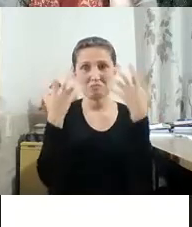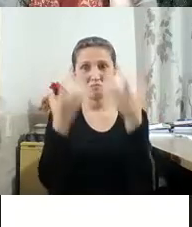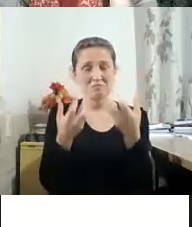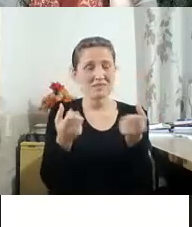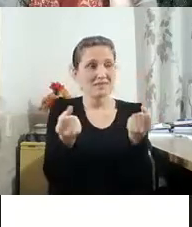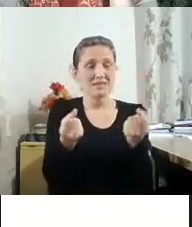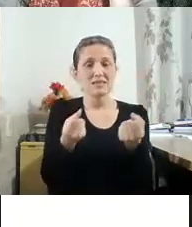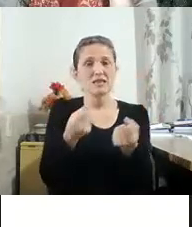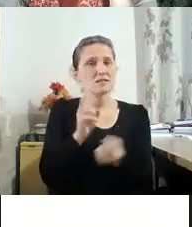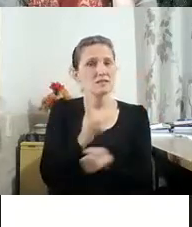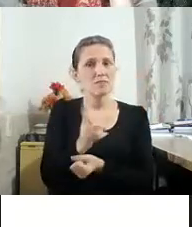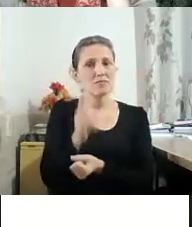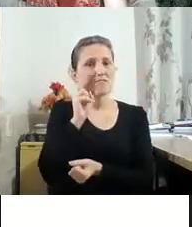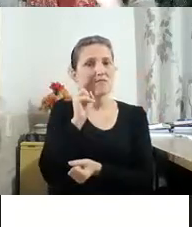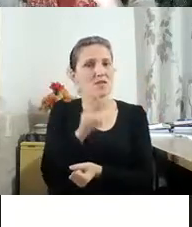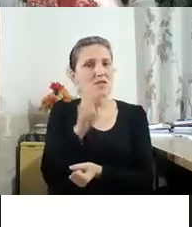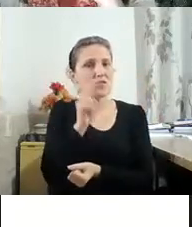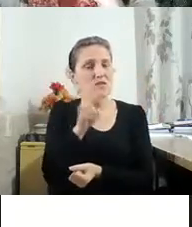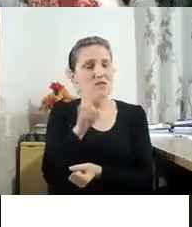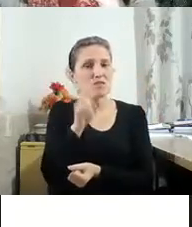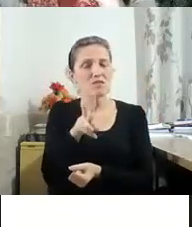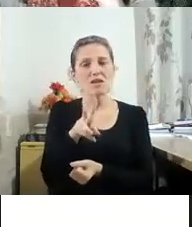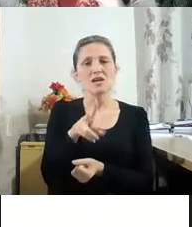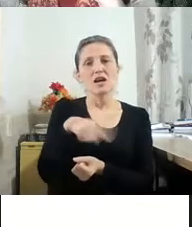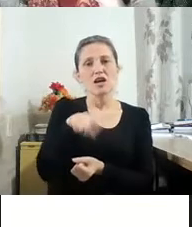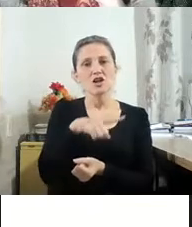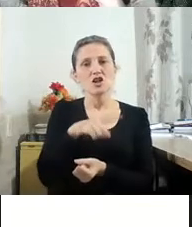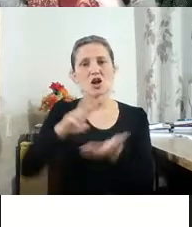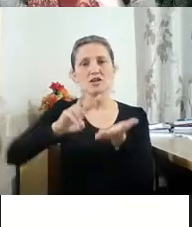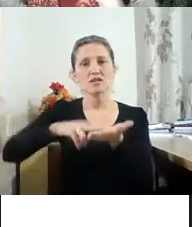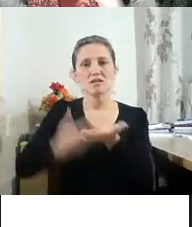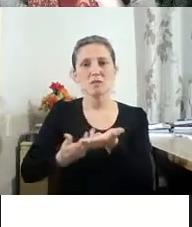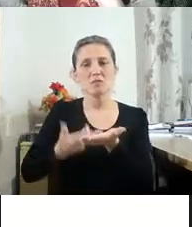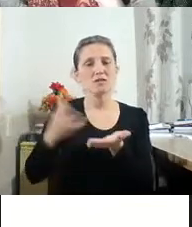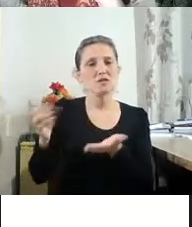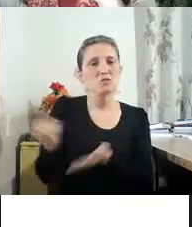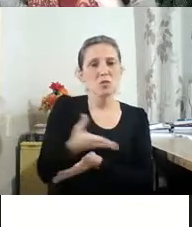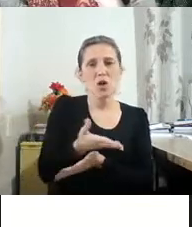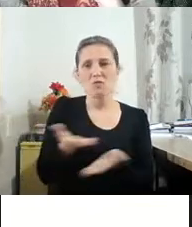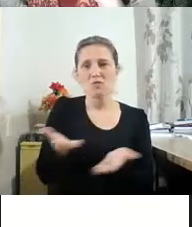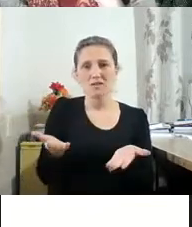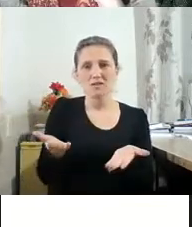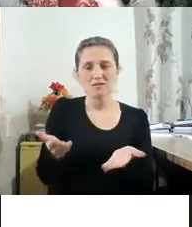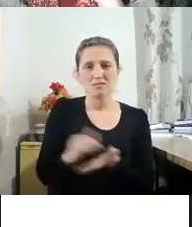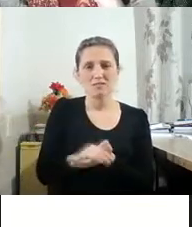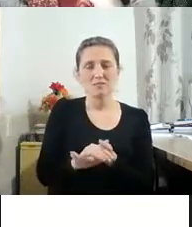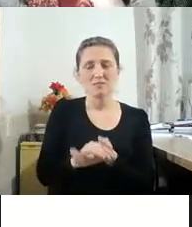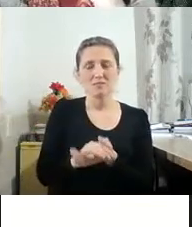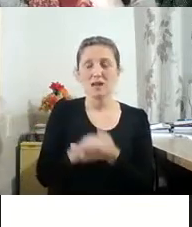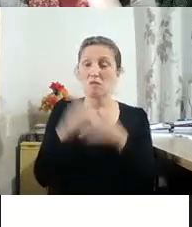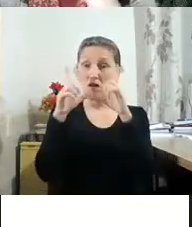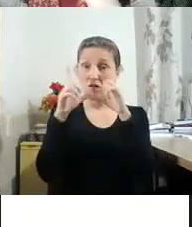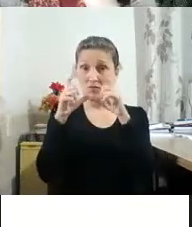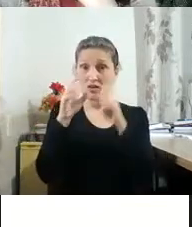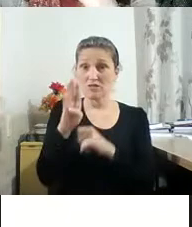olha para ele, a gente traz novas interpretações. A fotografia do Boris tem essa qualidade